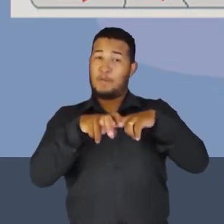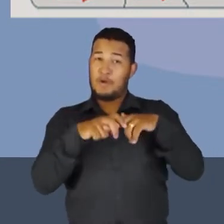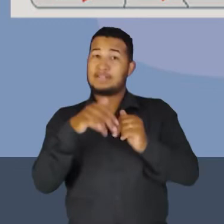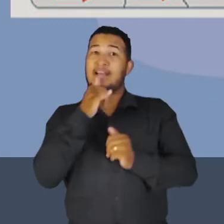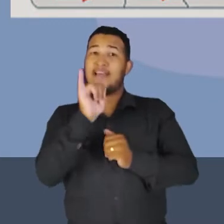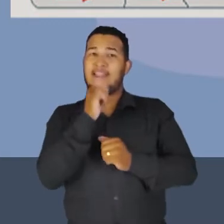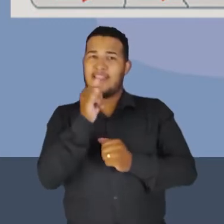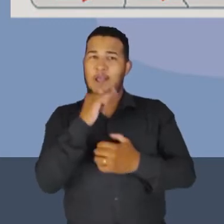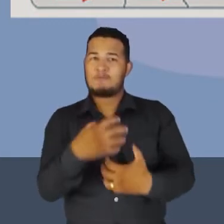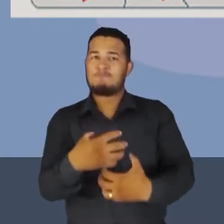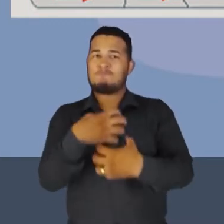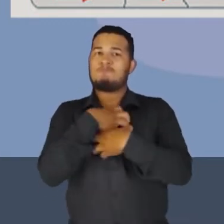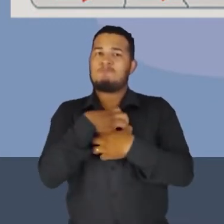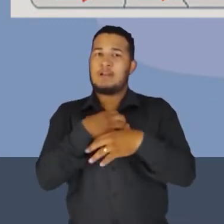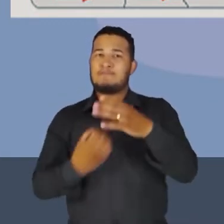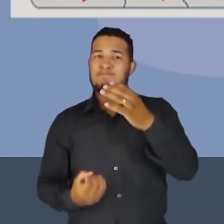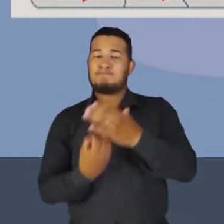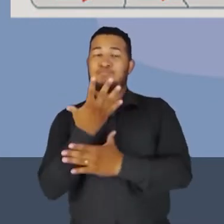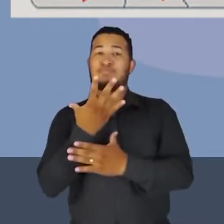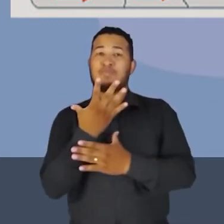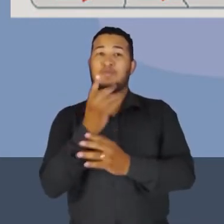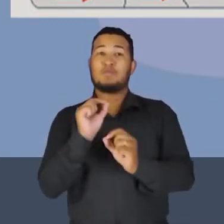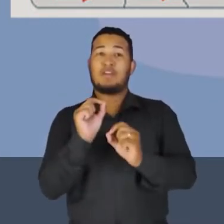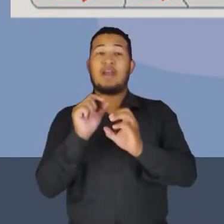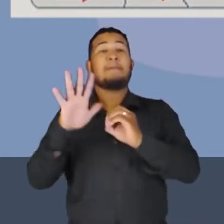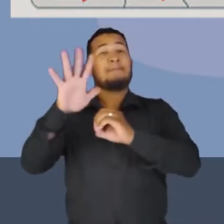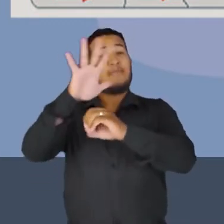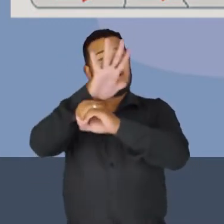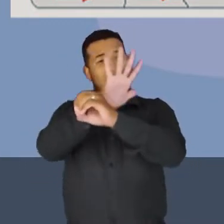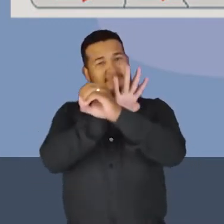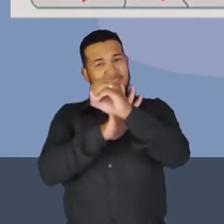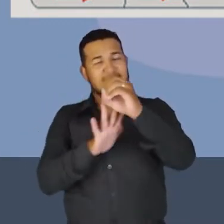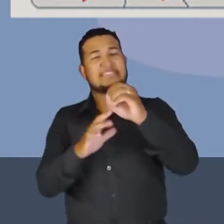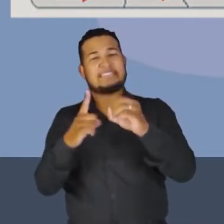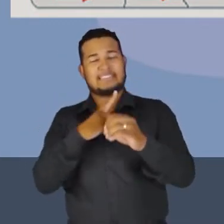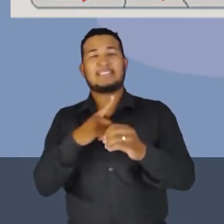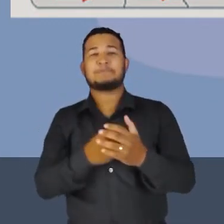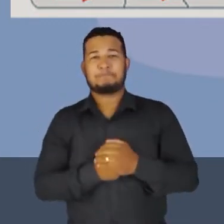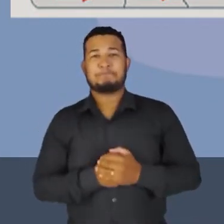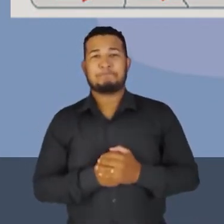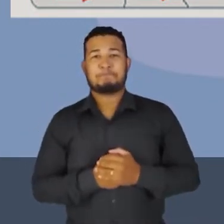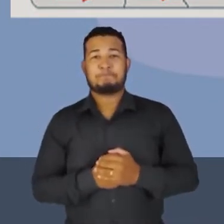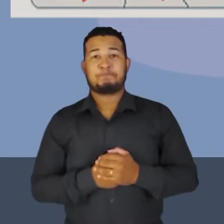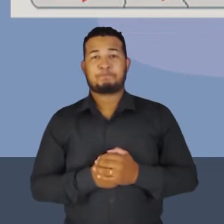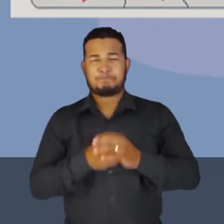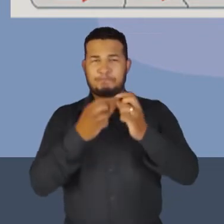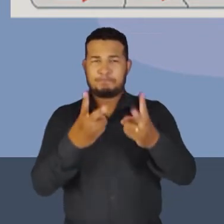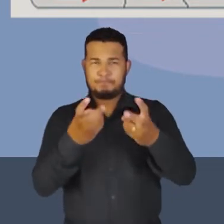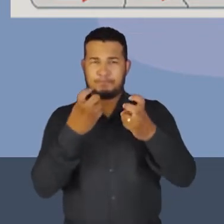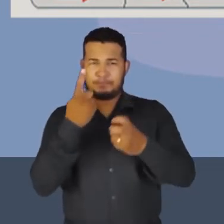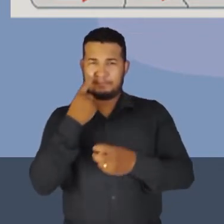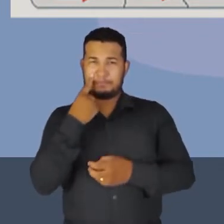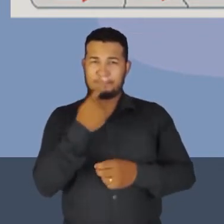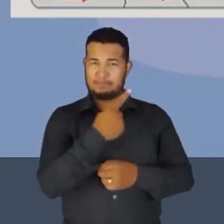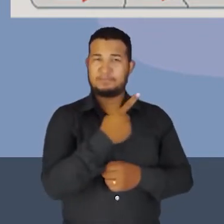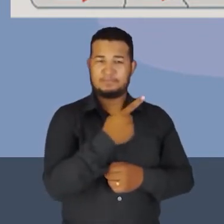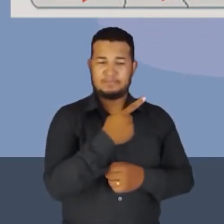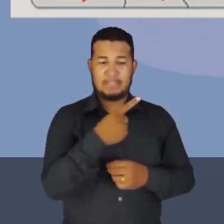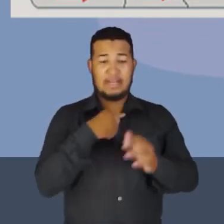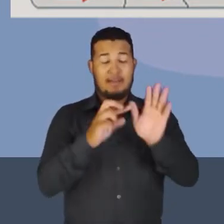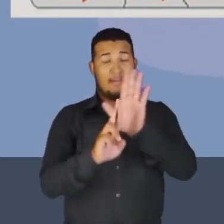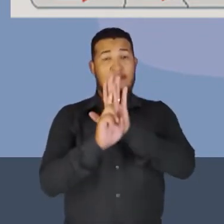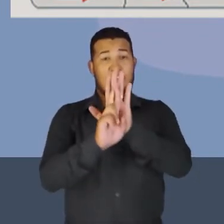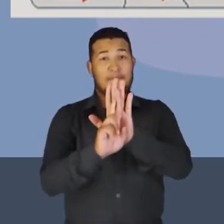elétrica cria-se um campo magnético à volta. Observe que nós temos ali a